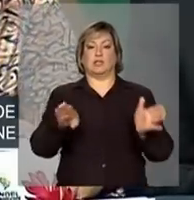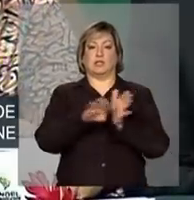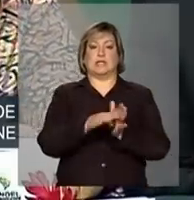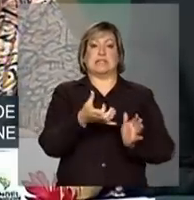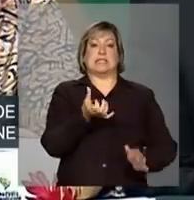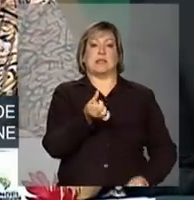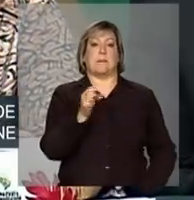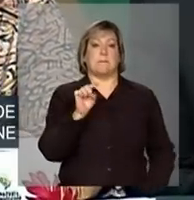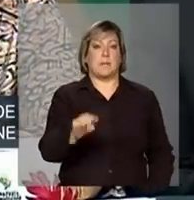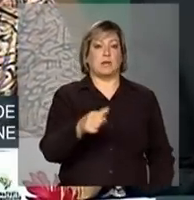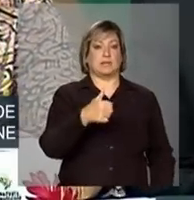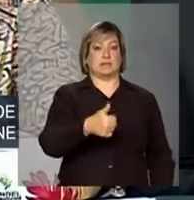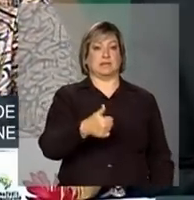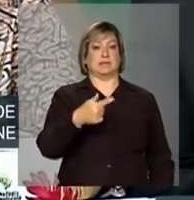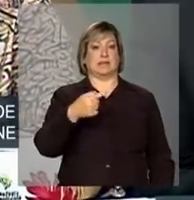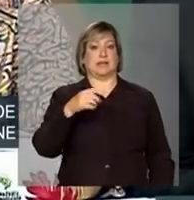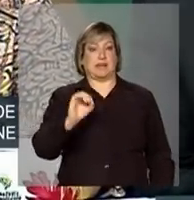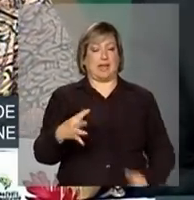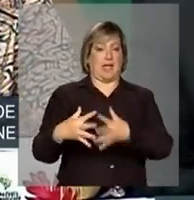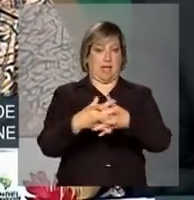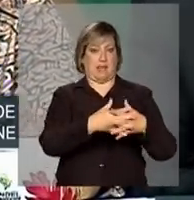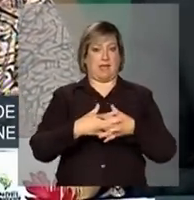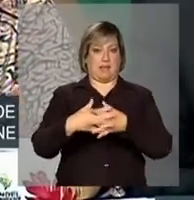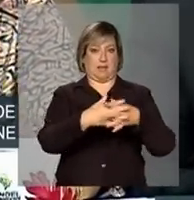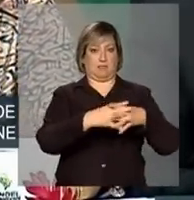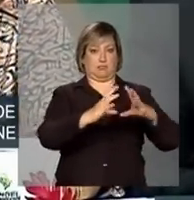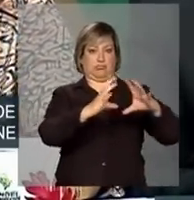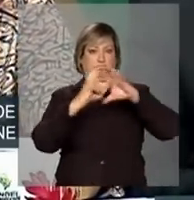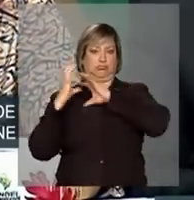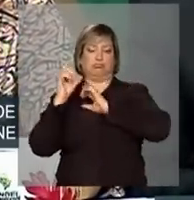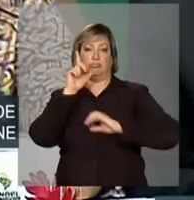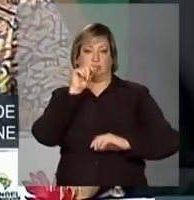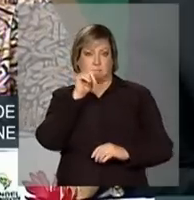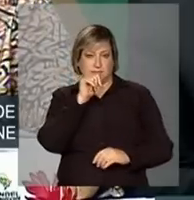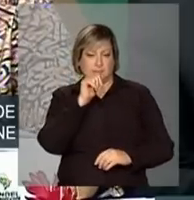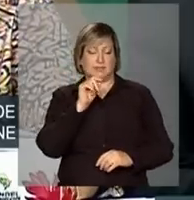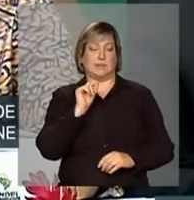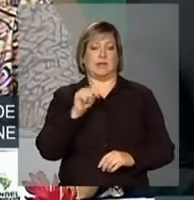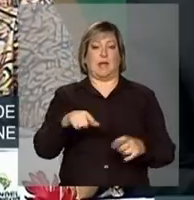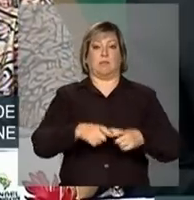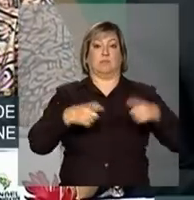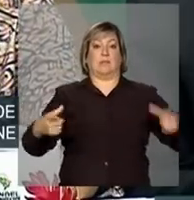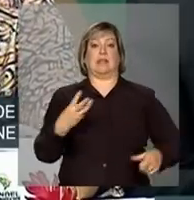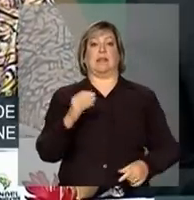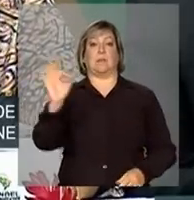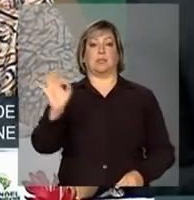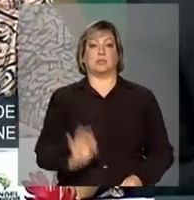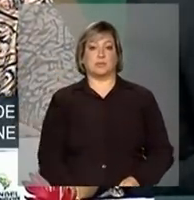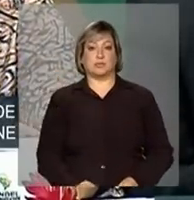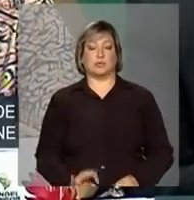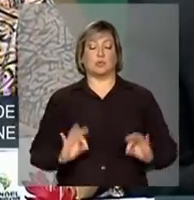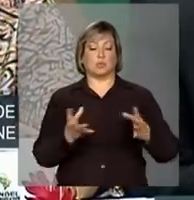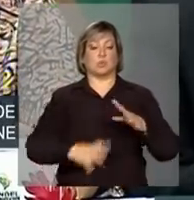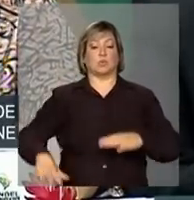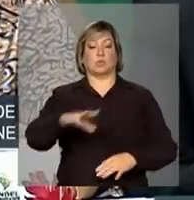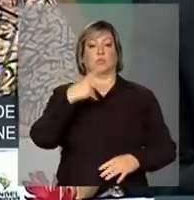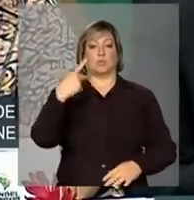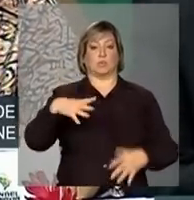6.170 carros pipa, uma ampliação de 30% da frota do exército